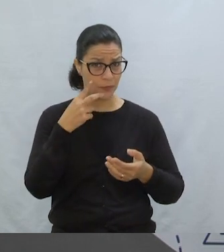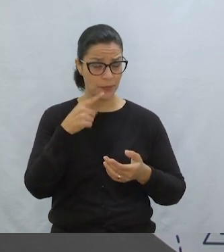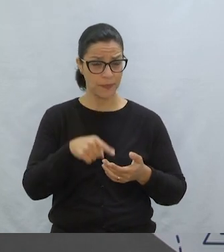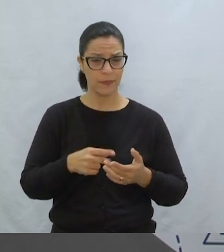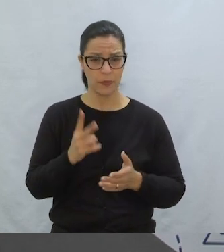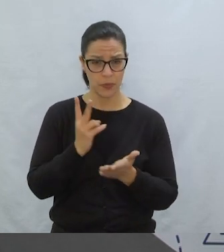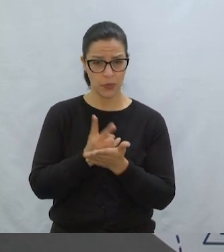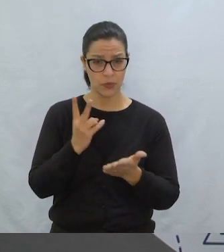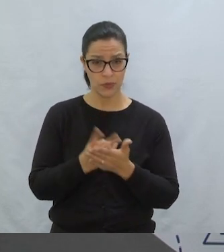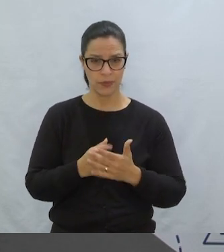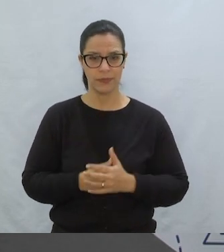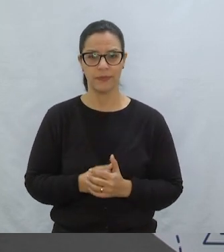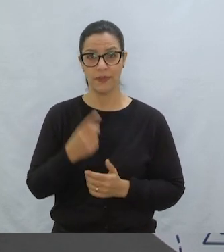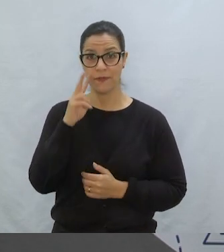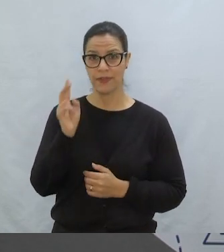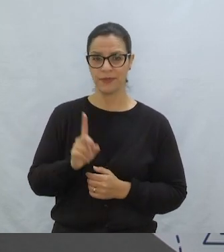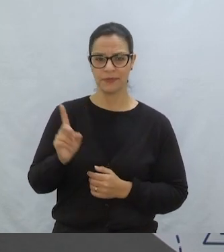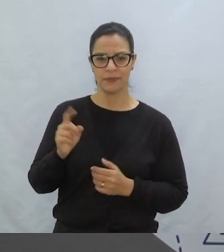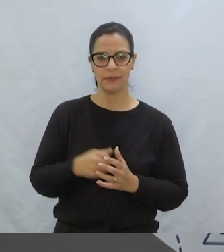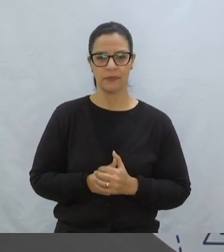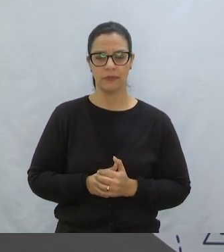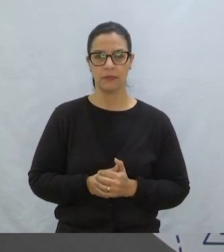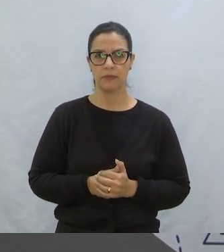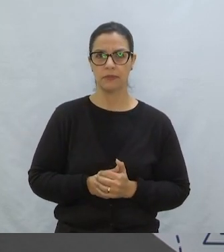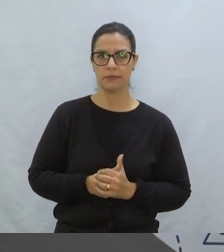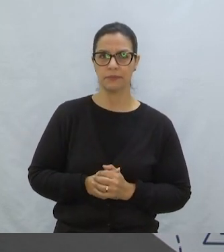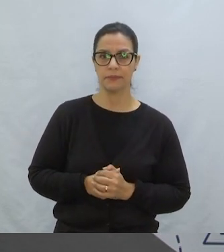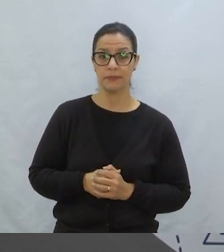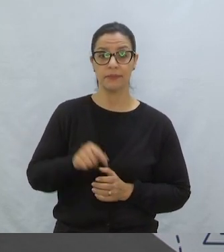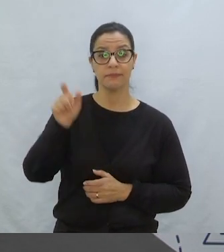história Senão a gente vai se perder Olha lá